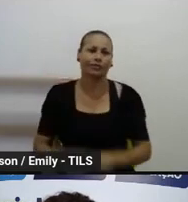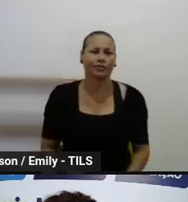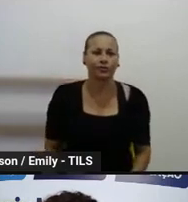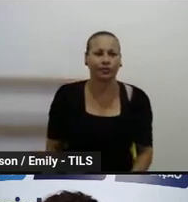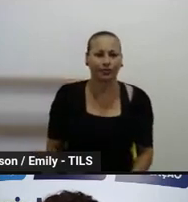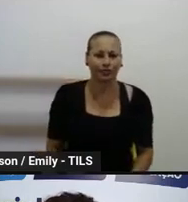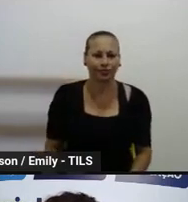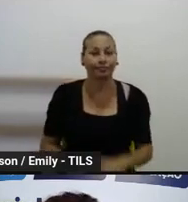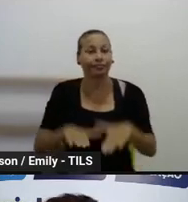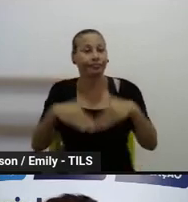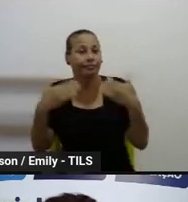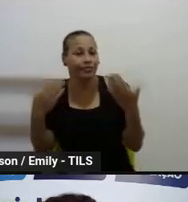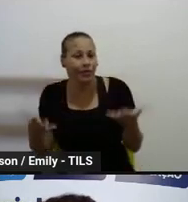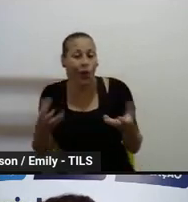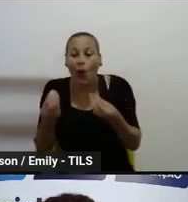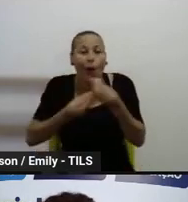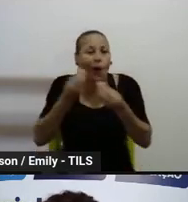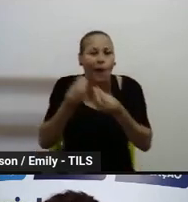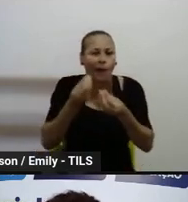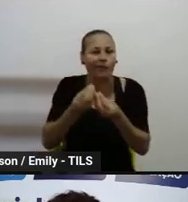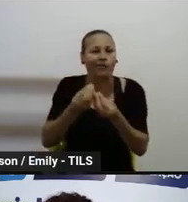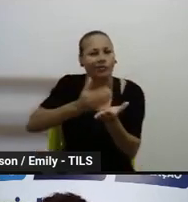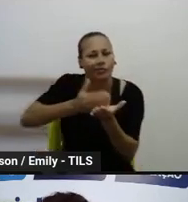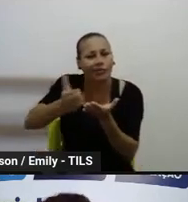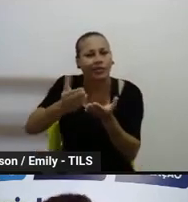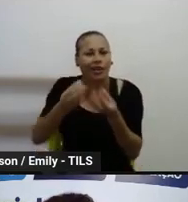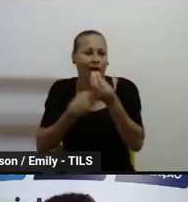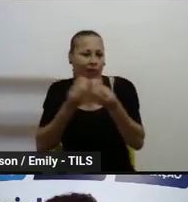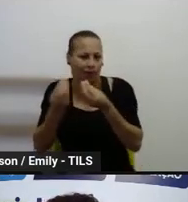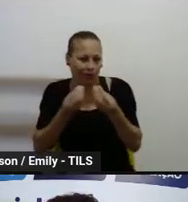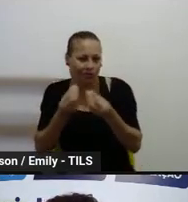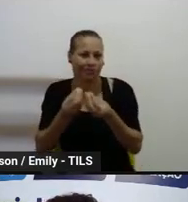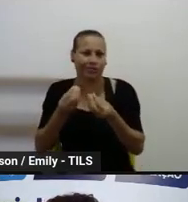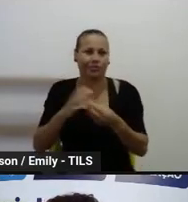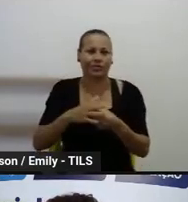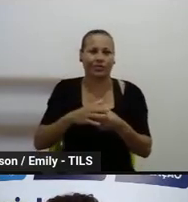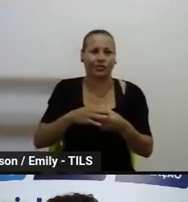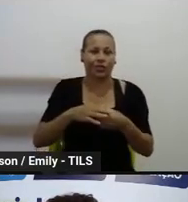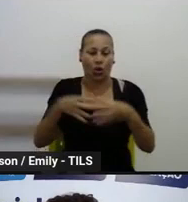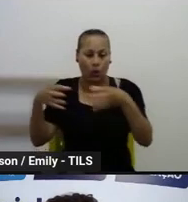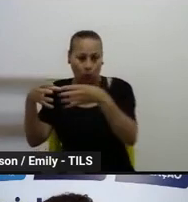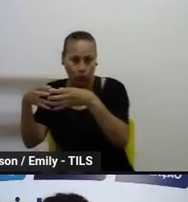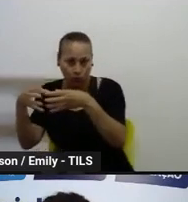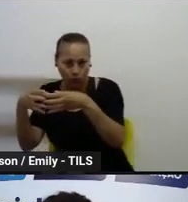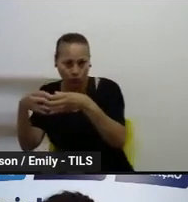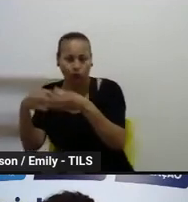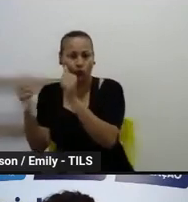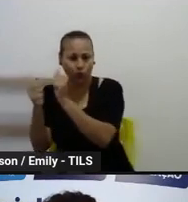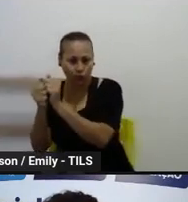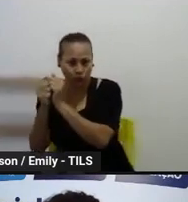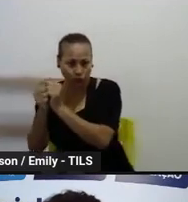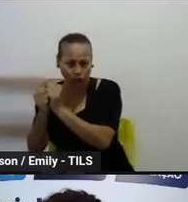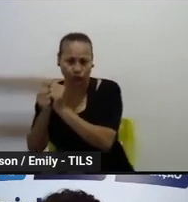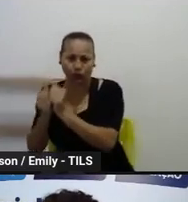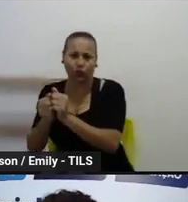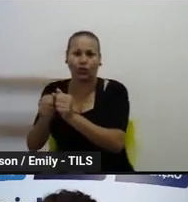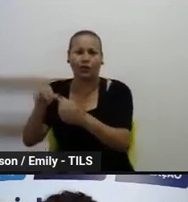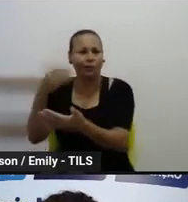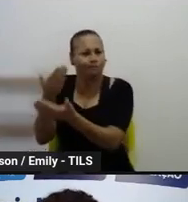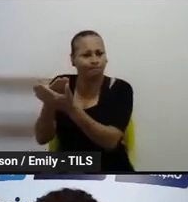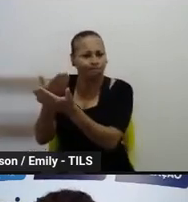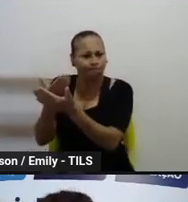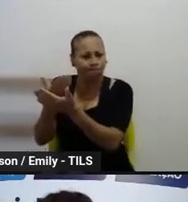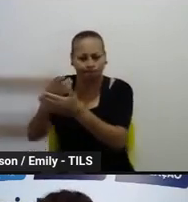Então, como é que vai funcionar? Nós teremos uma equipe pedagógica que trabalhará aqui conosco na